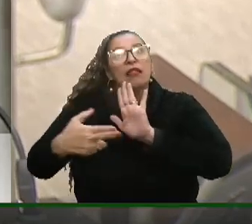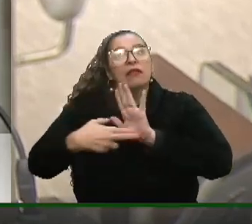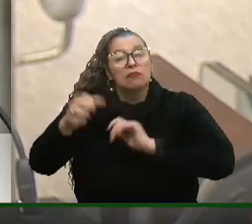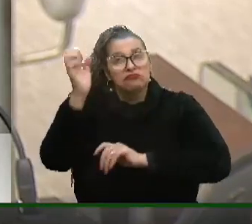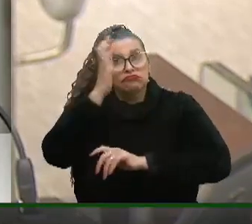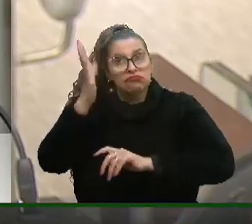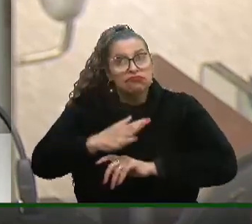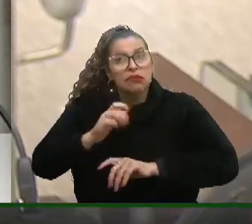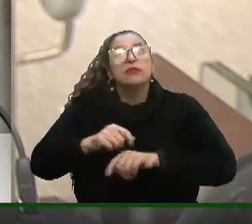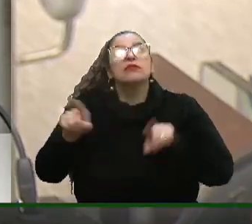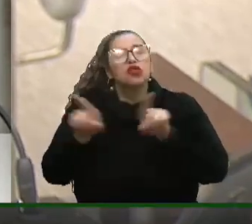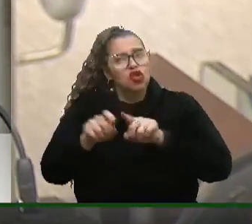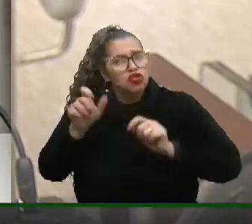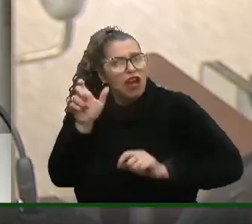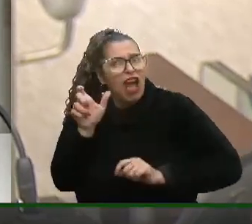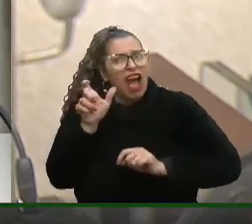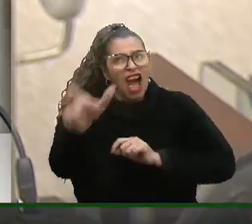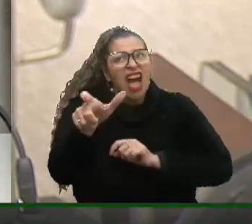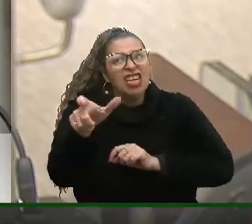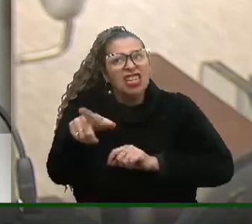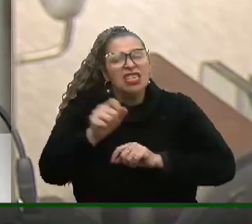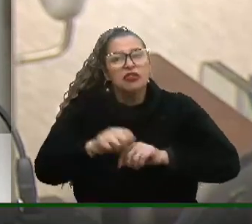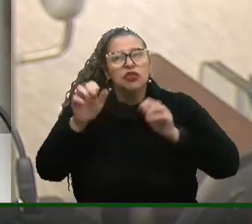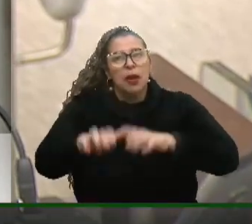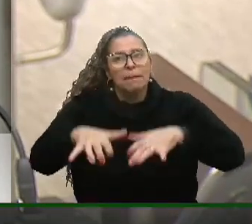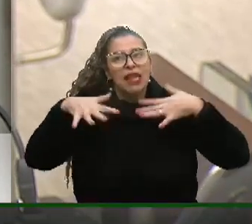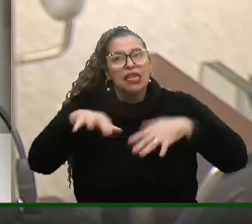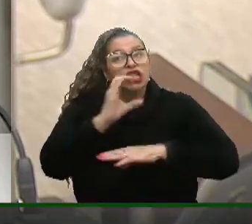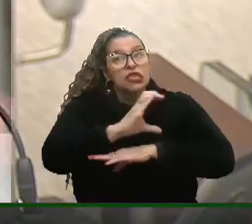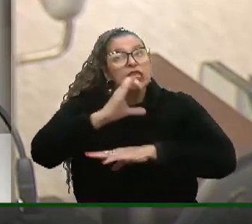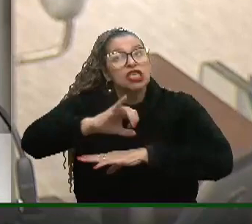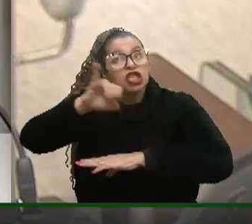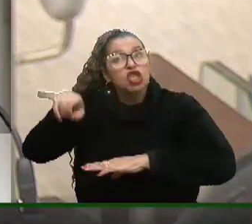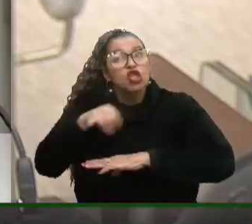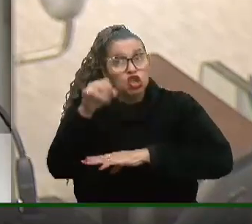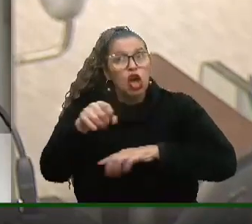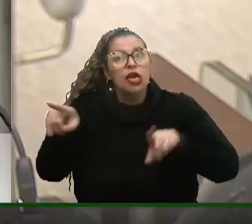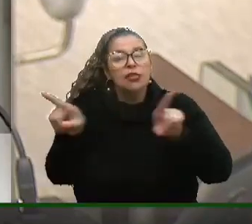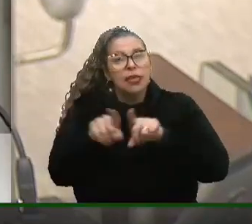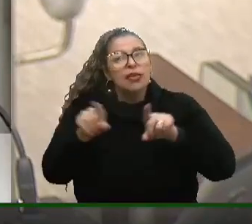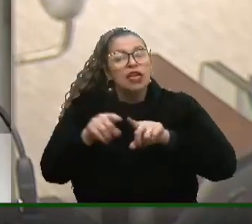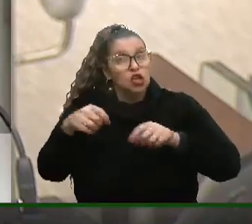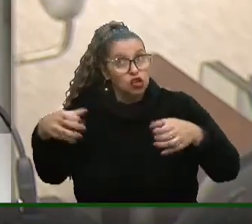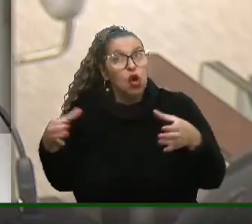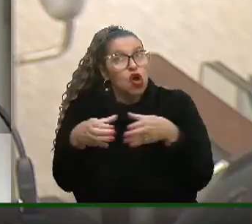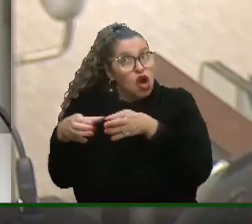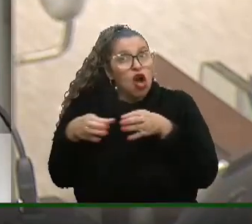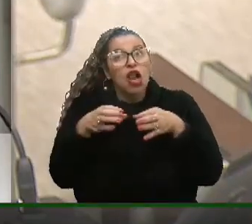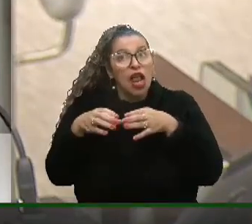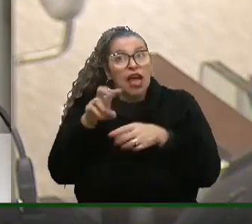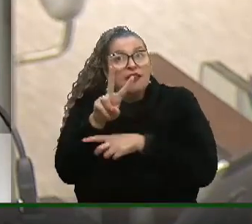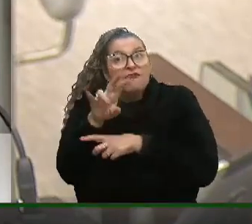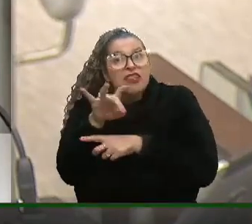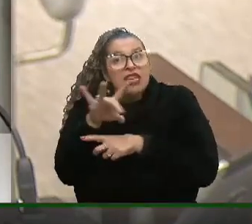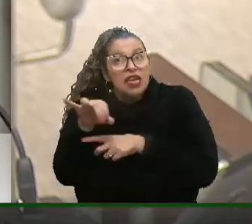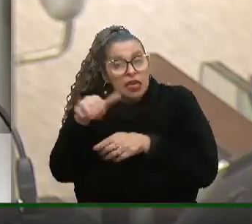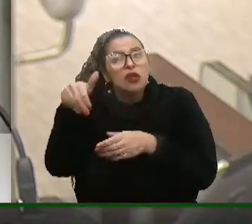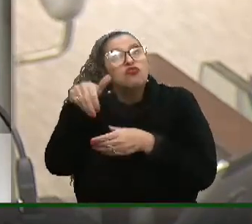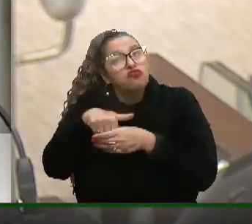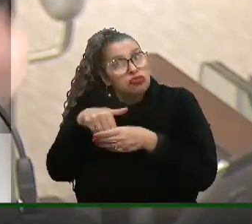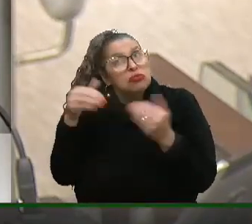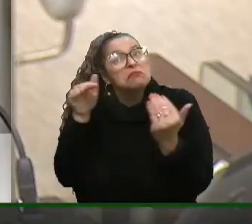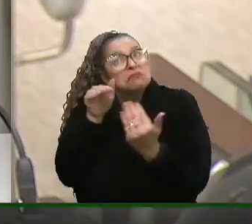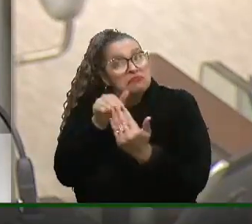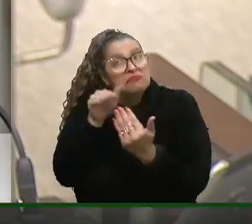nacional. O senhor agride o plenário da CCJ, inclusive o seu colega de bancária, deputado Luiz Henrique Viana, que votou a favor.